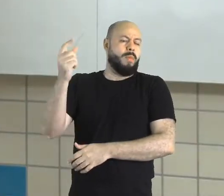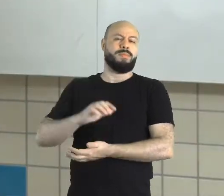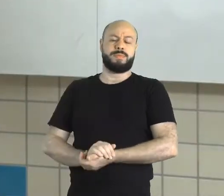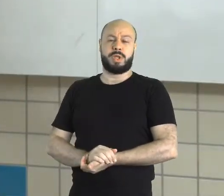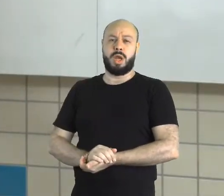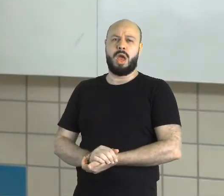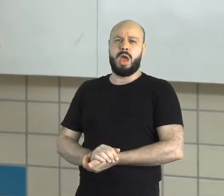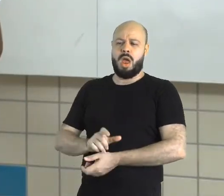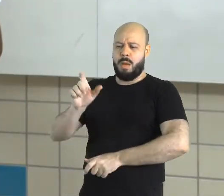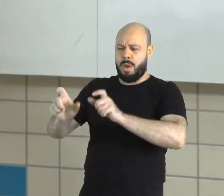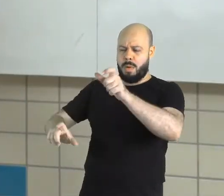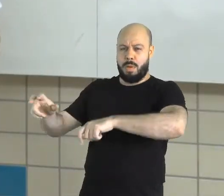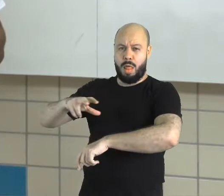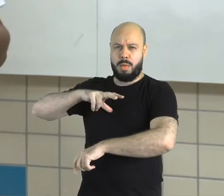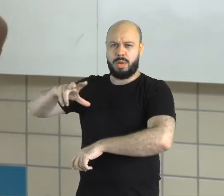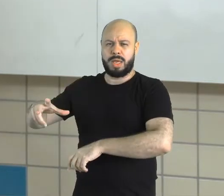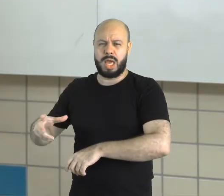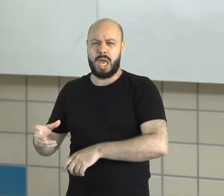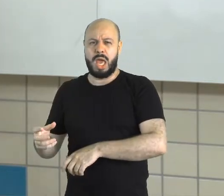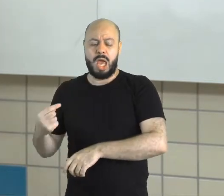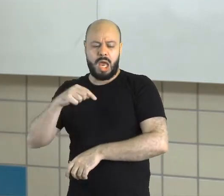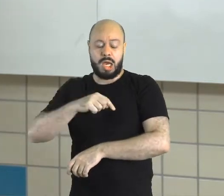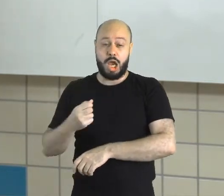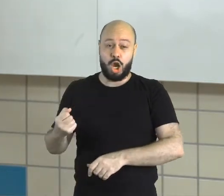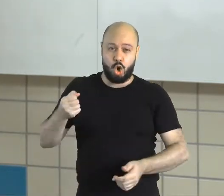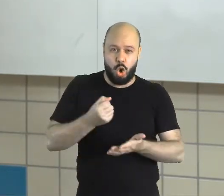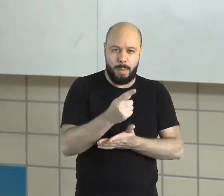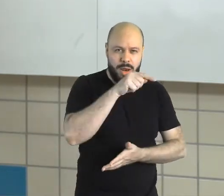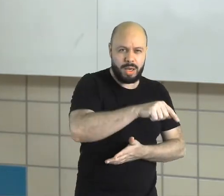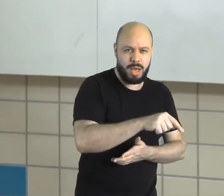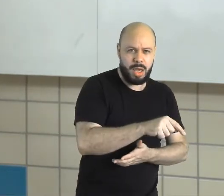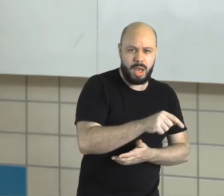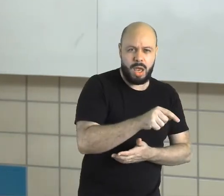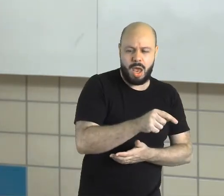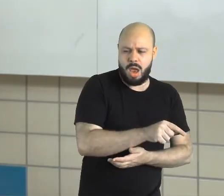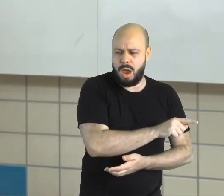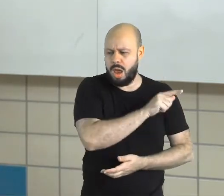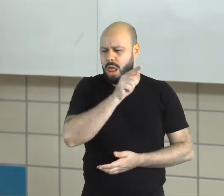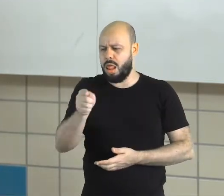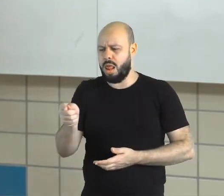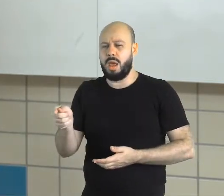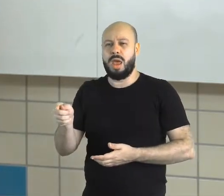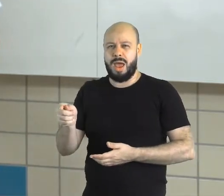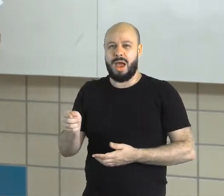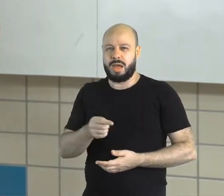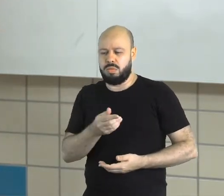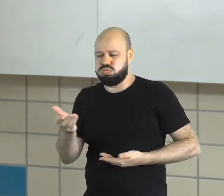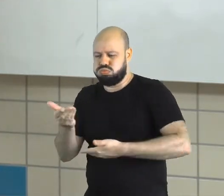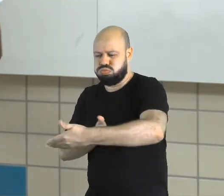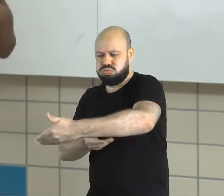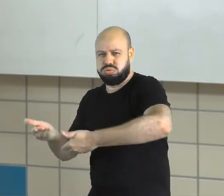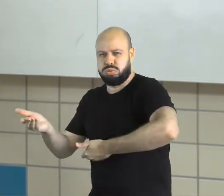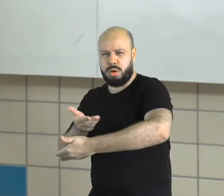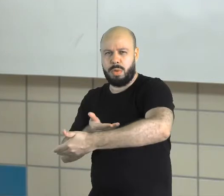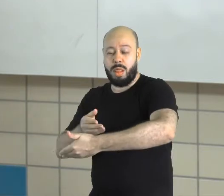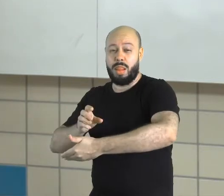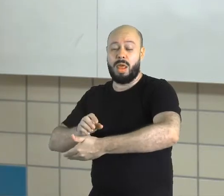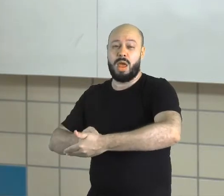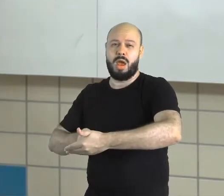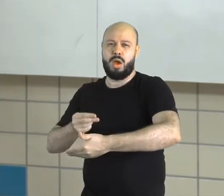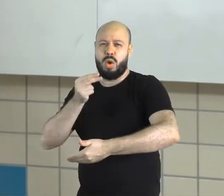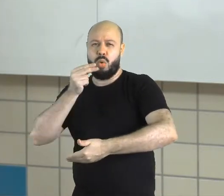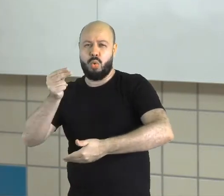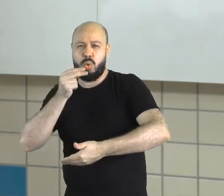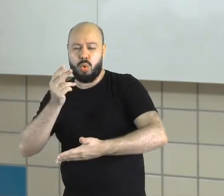compravam esses escravos lá na África, eles trocavam utensílios como, por exemplo, o aguardente, eles trocavam tabaco por